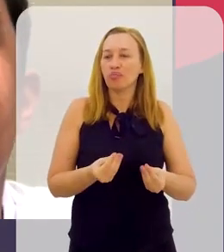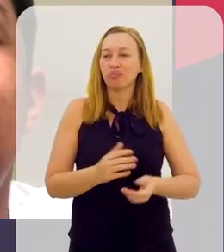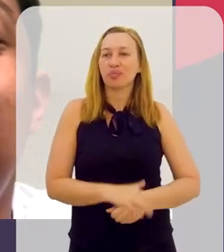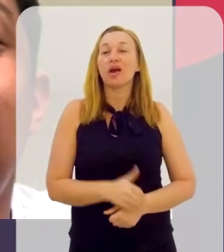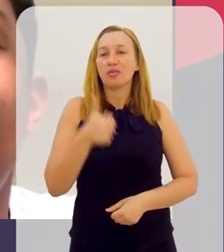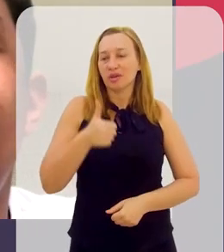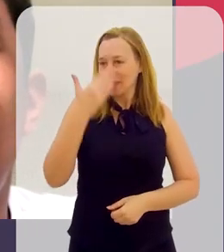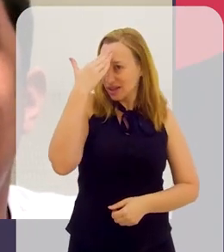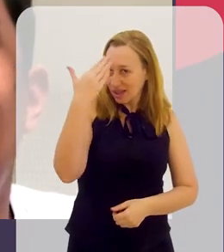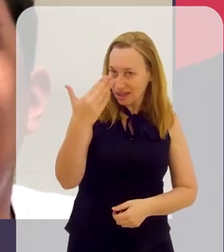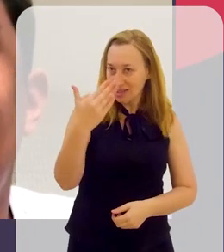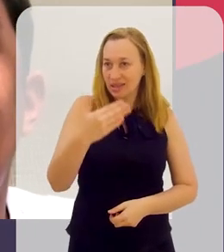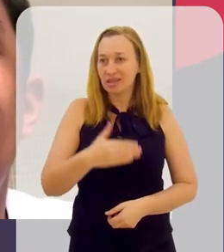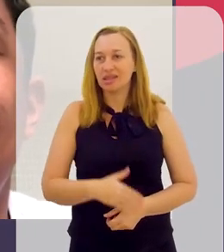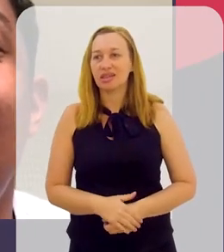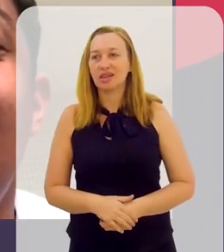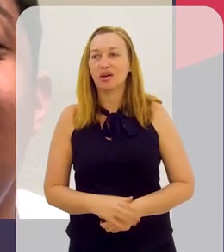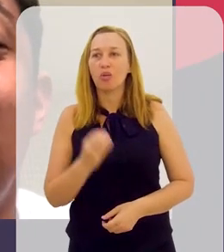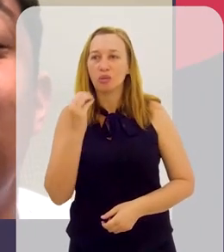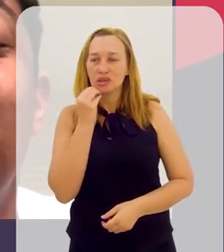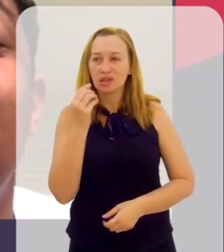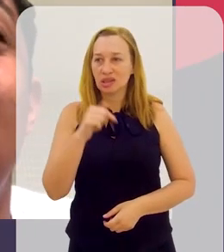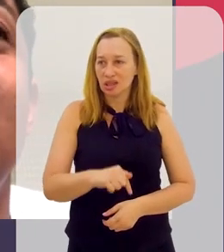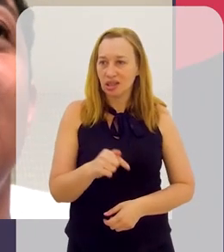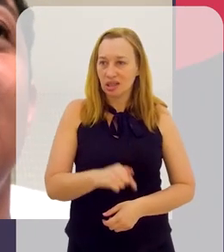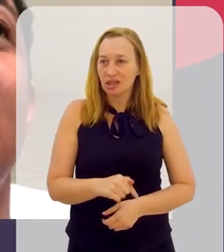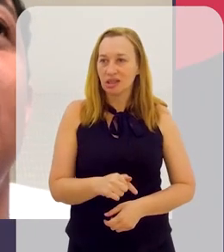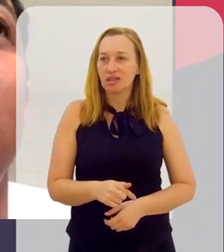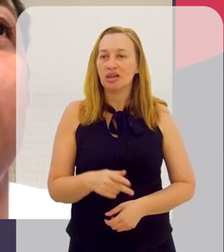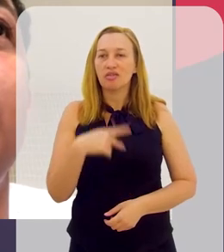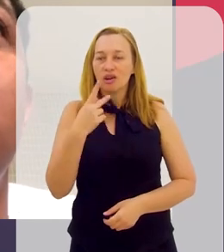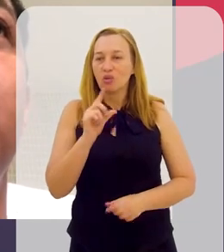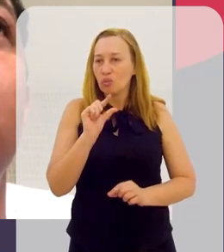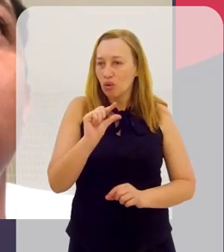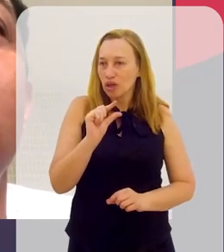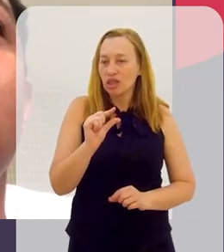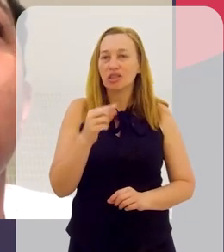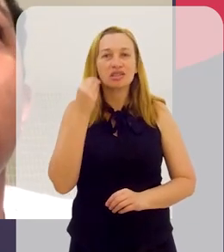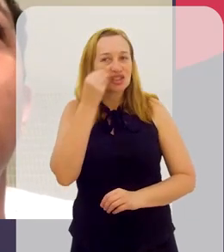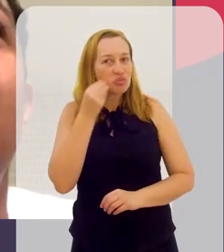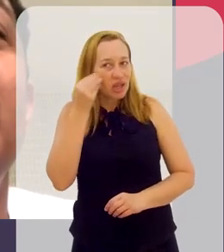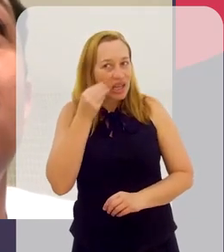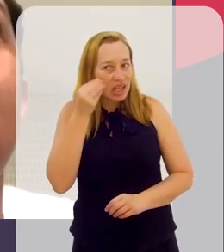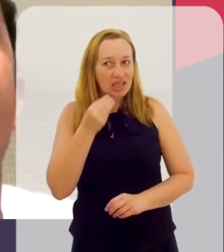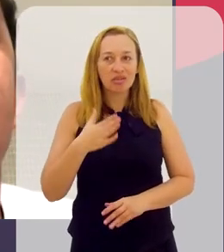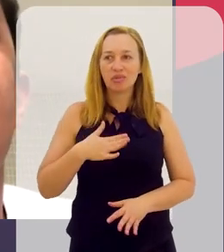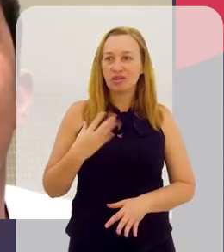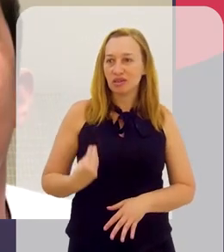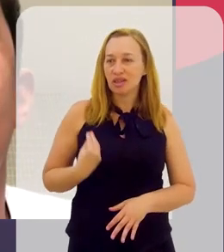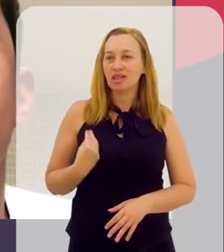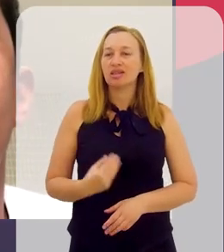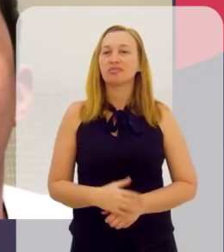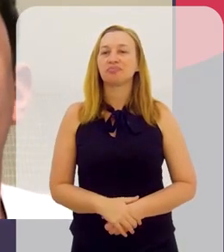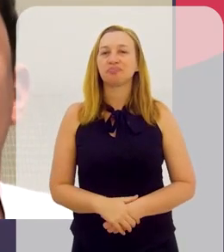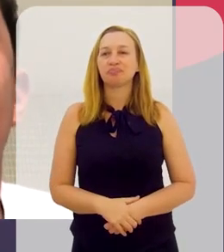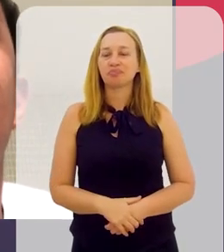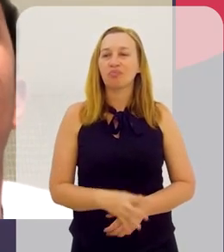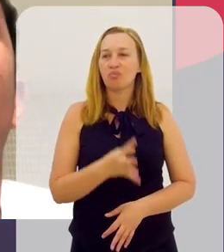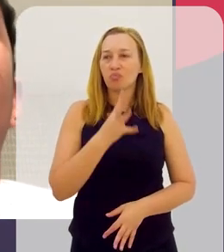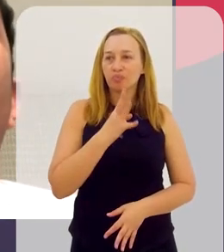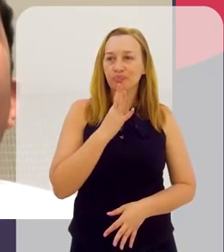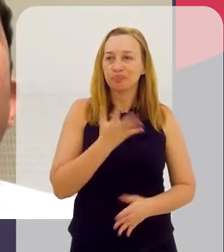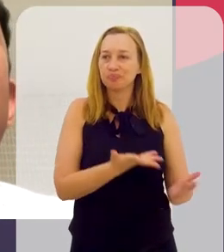Sim, primeiro eu queria agradecer a oportunidade de estar aqui contando um pouco sobre essa experiência na minha vida.